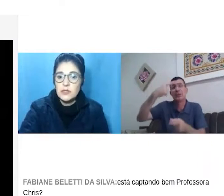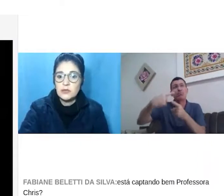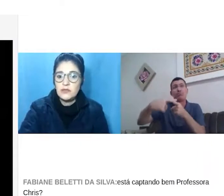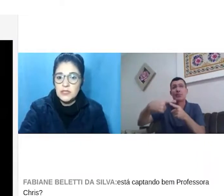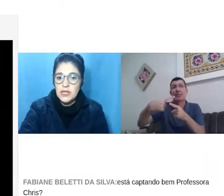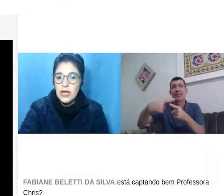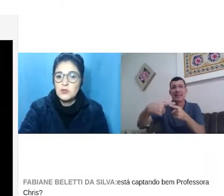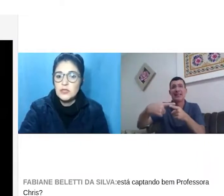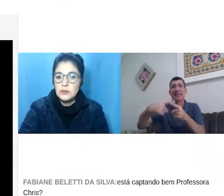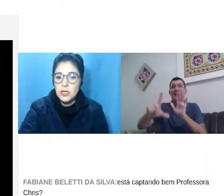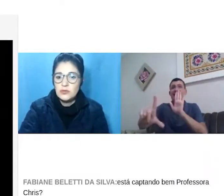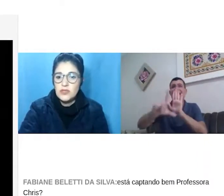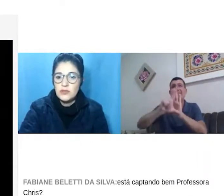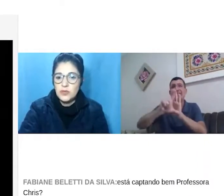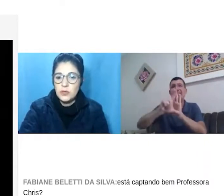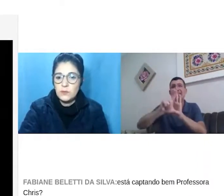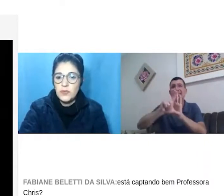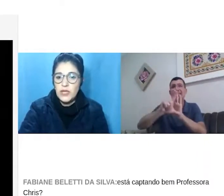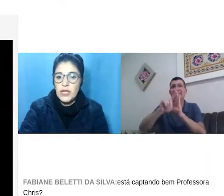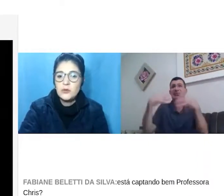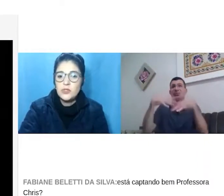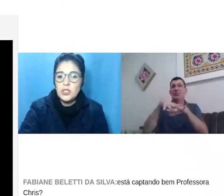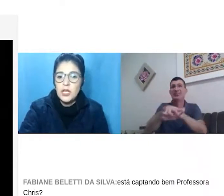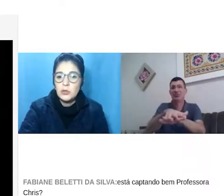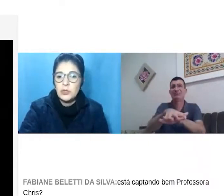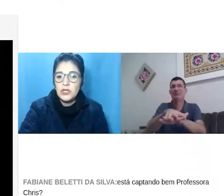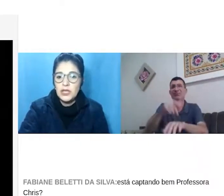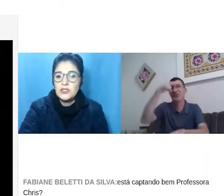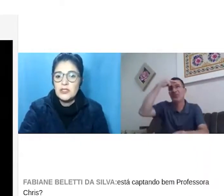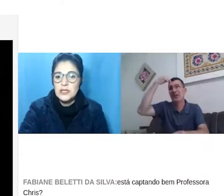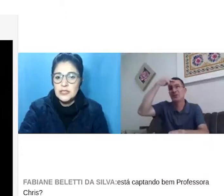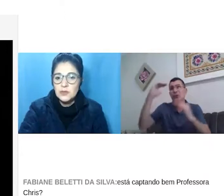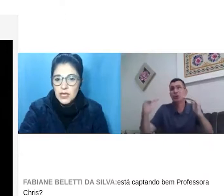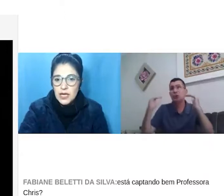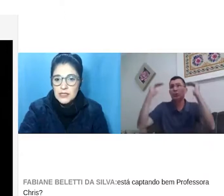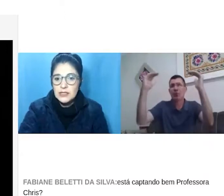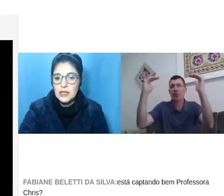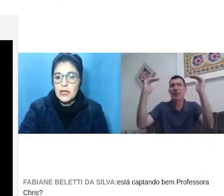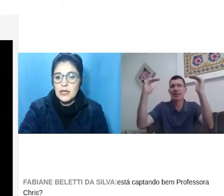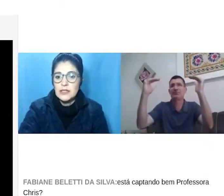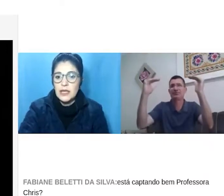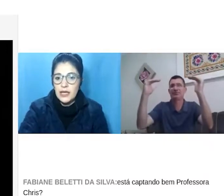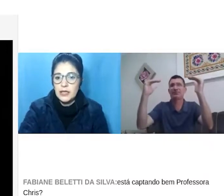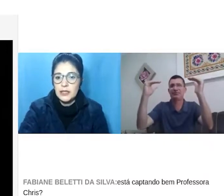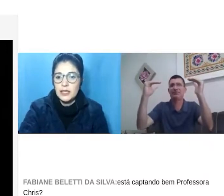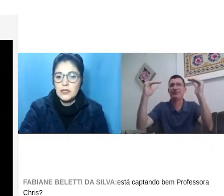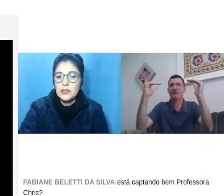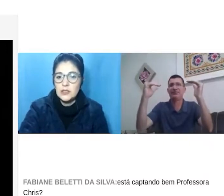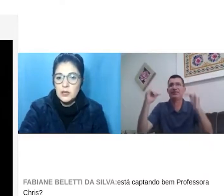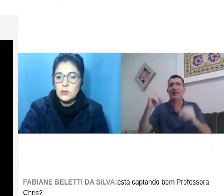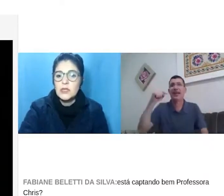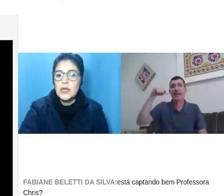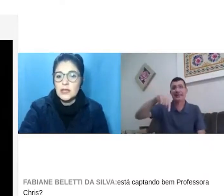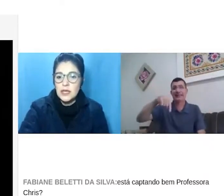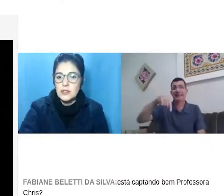aulas, universidade, mas também é um desafio. É um direito porque a legislação traz essa regra, né? Que nós